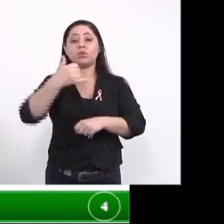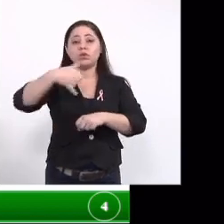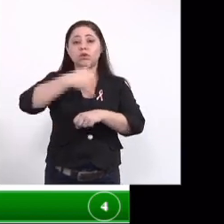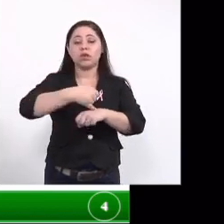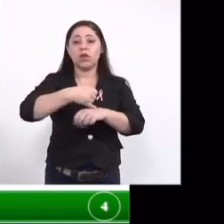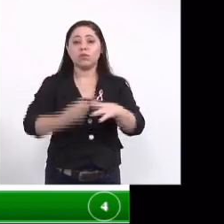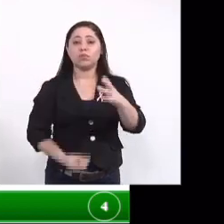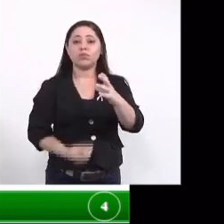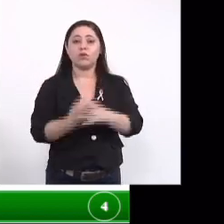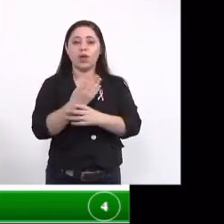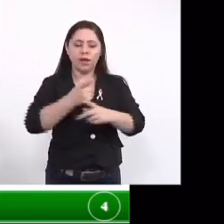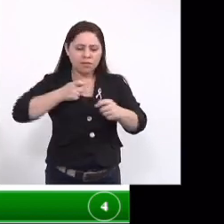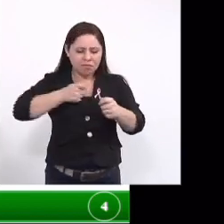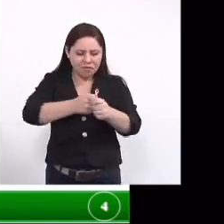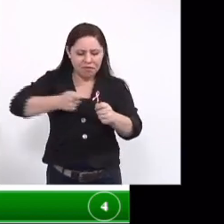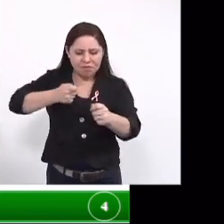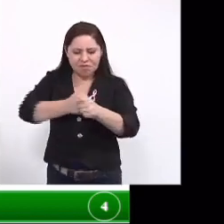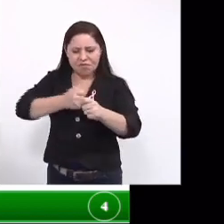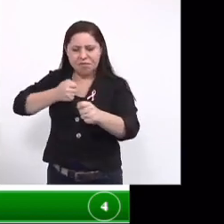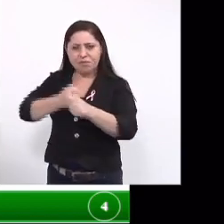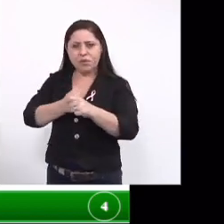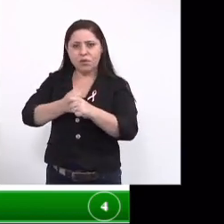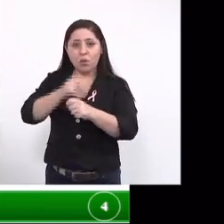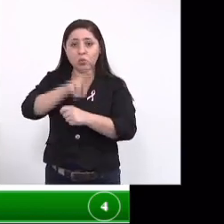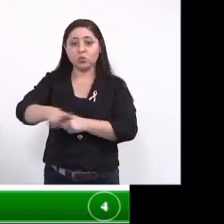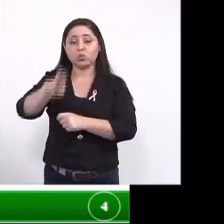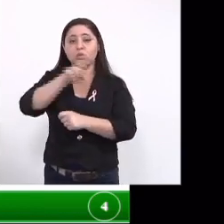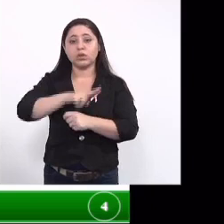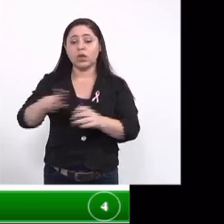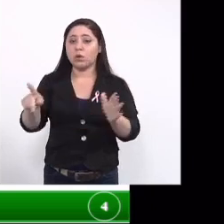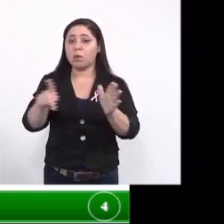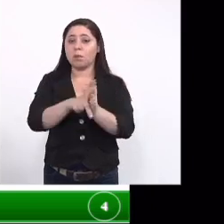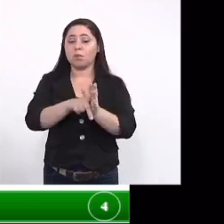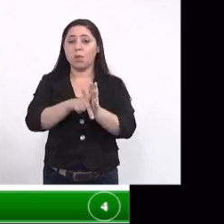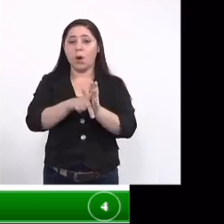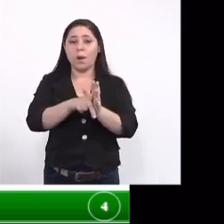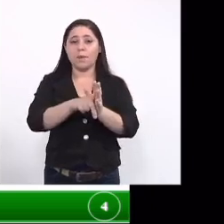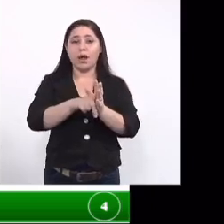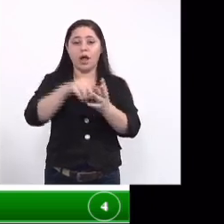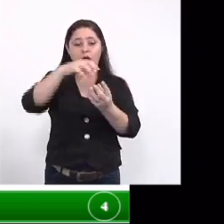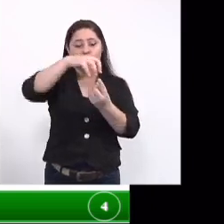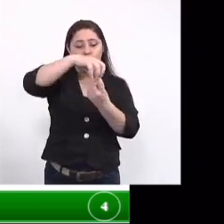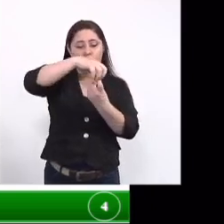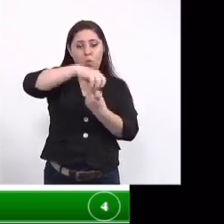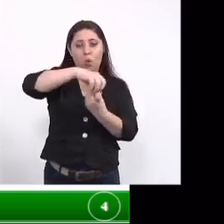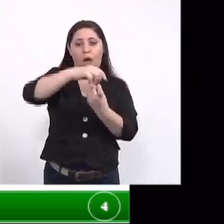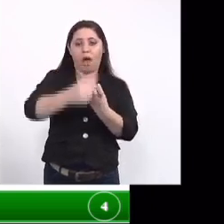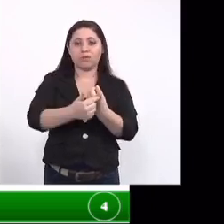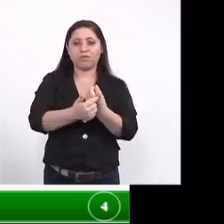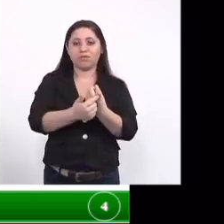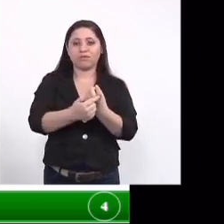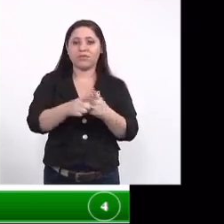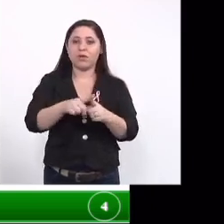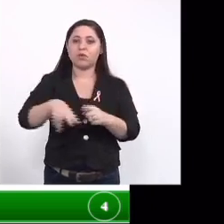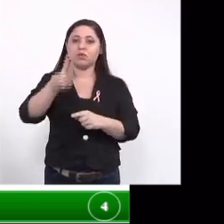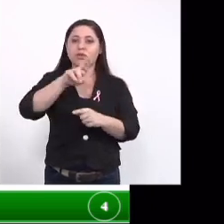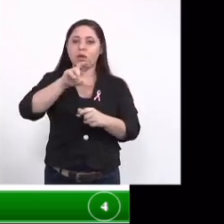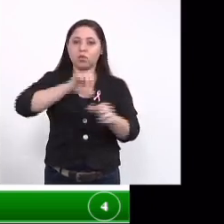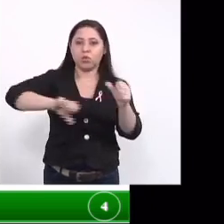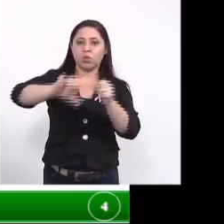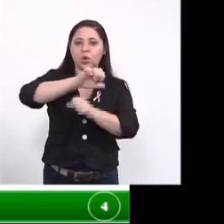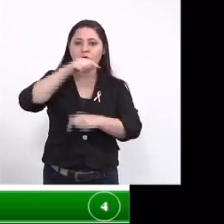um novo inseticida multifuncional a partir desses produtos da biomassa residual onde nós vamos realizar modificações